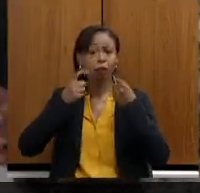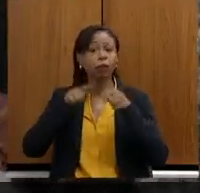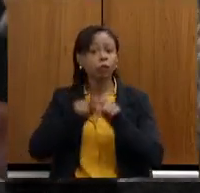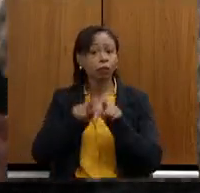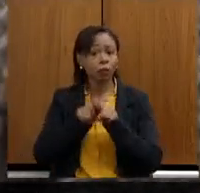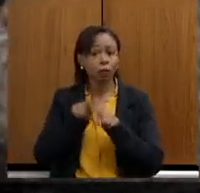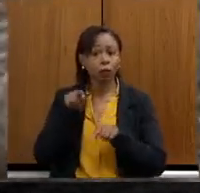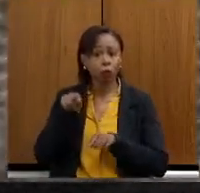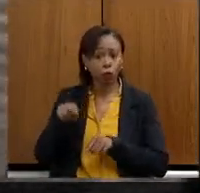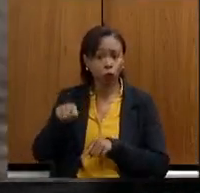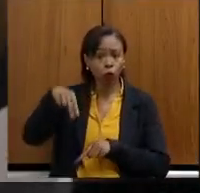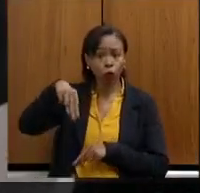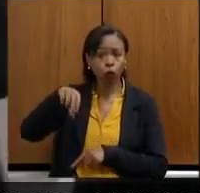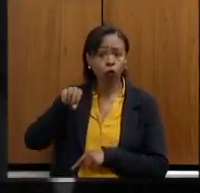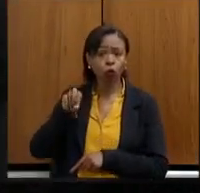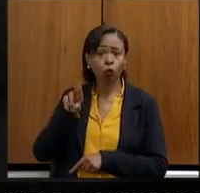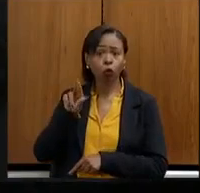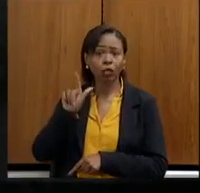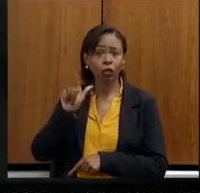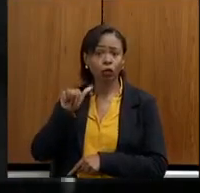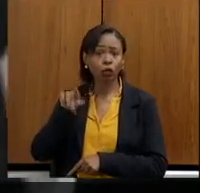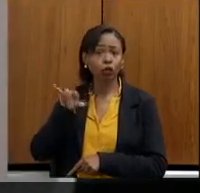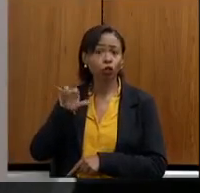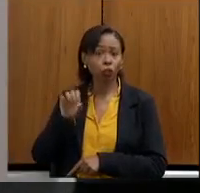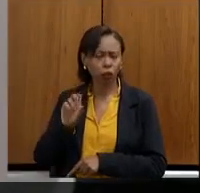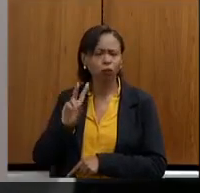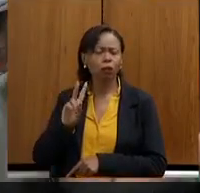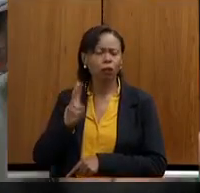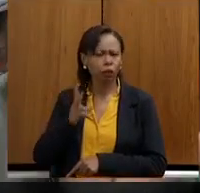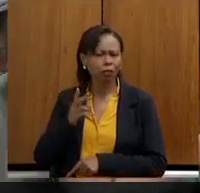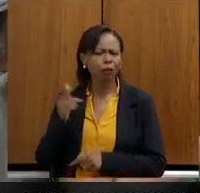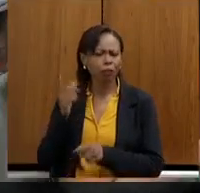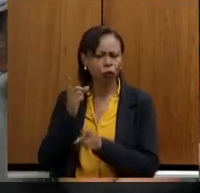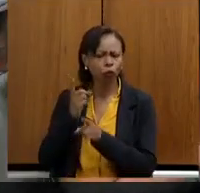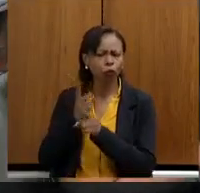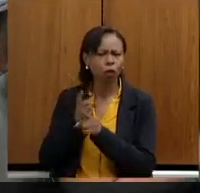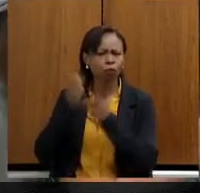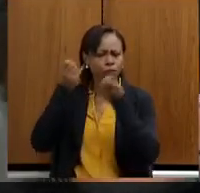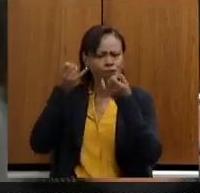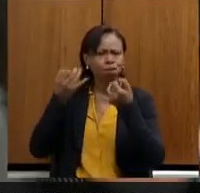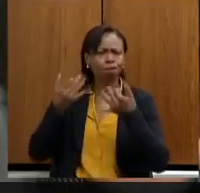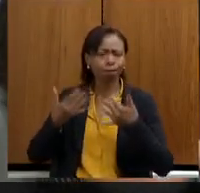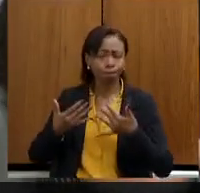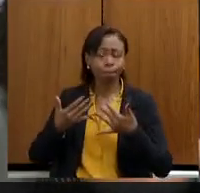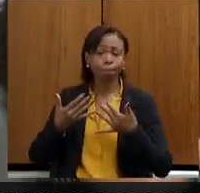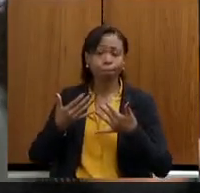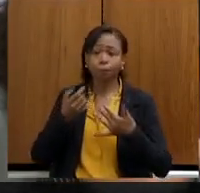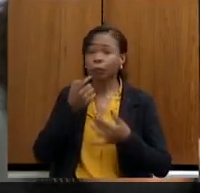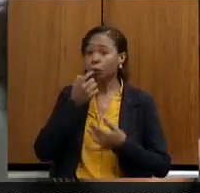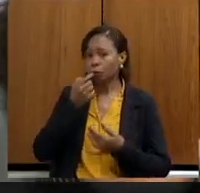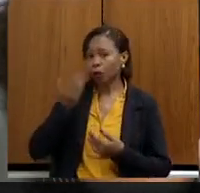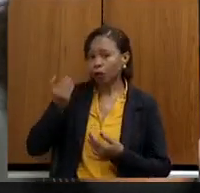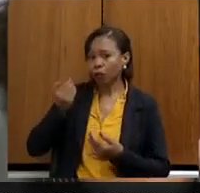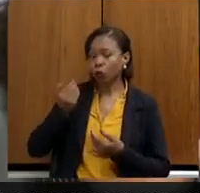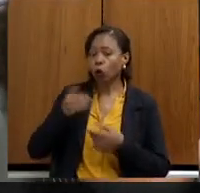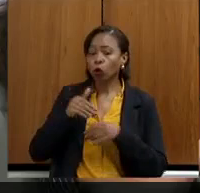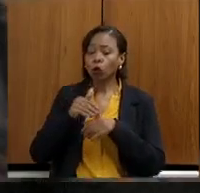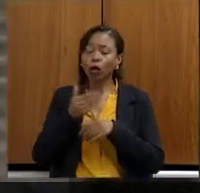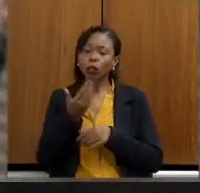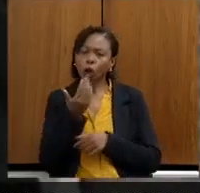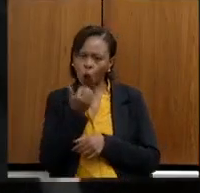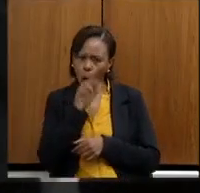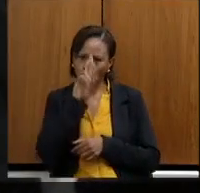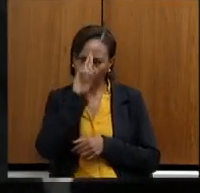Noraldino todas as vezes que nos encontramos. Recentemente, inclusive, participamos conjuntamente de um almoço por conta de uma